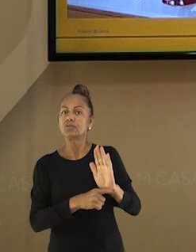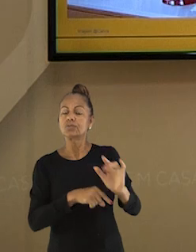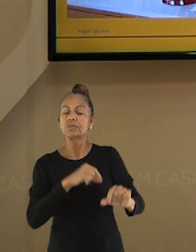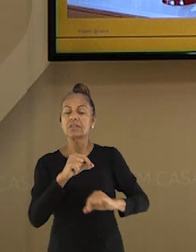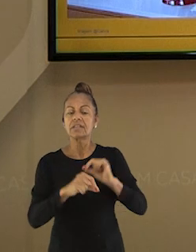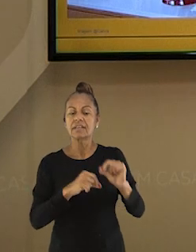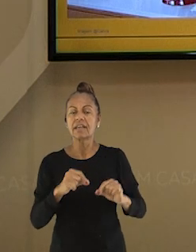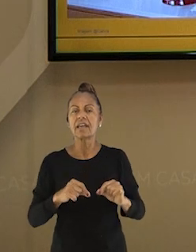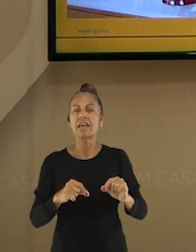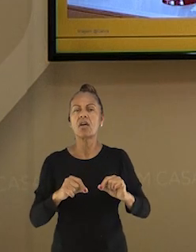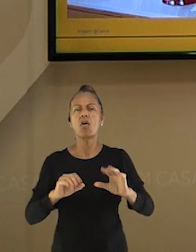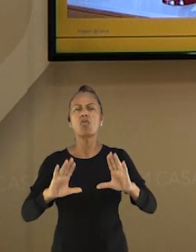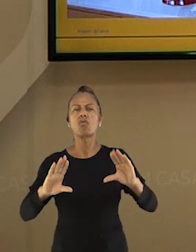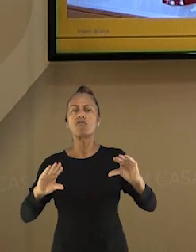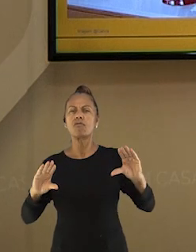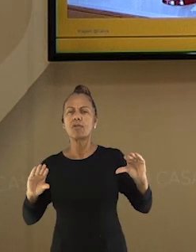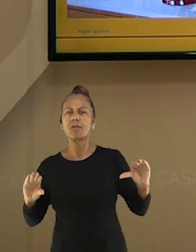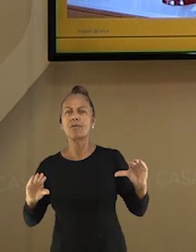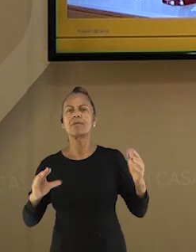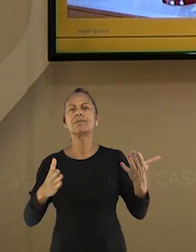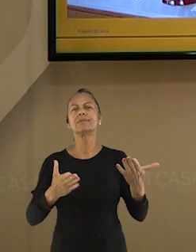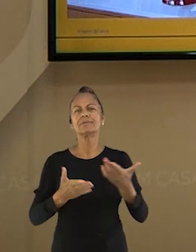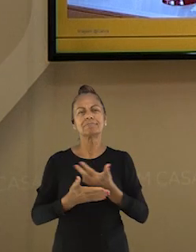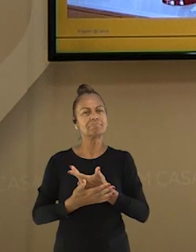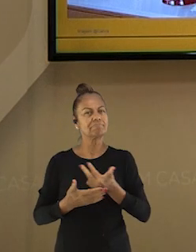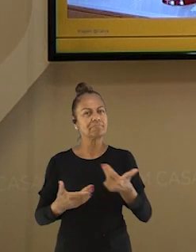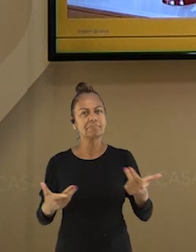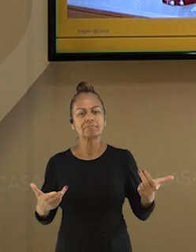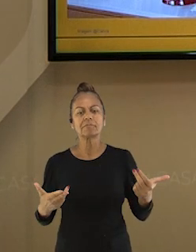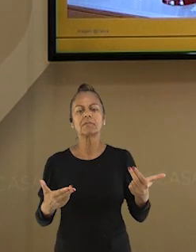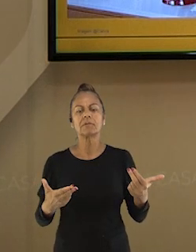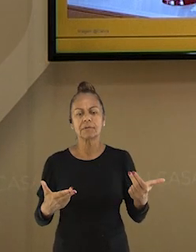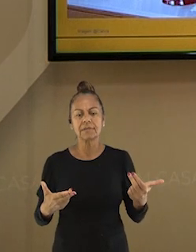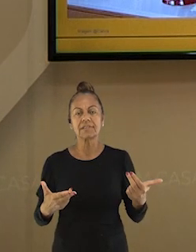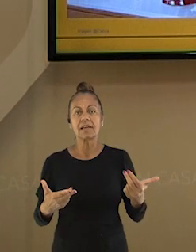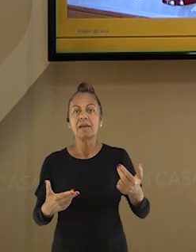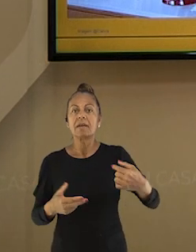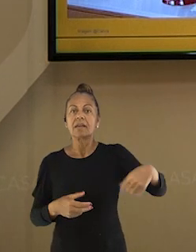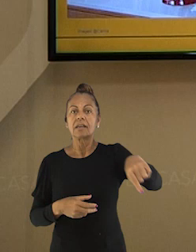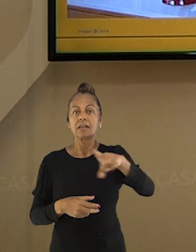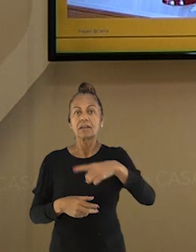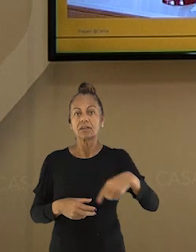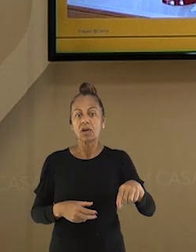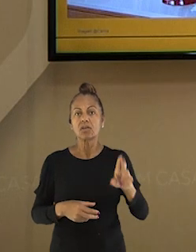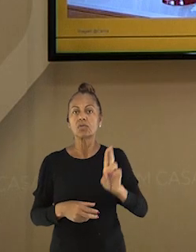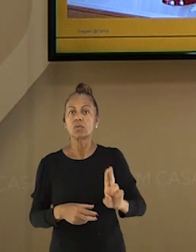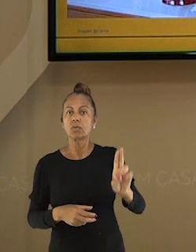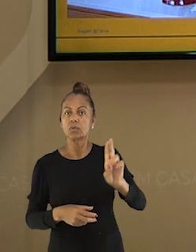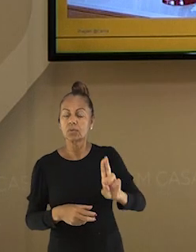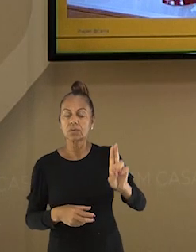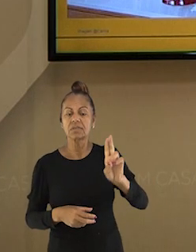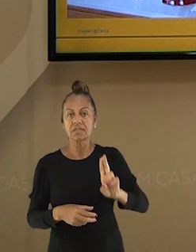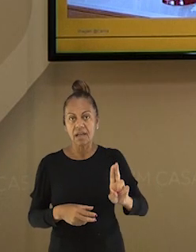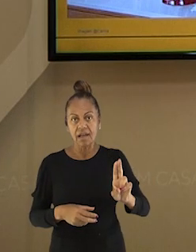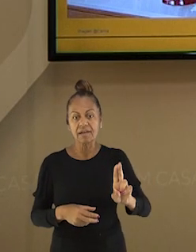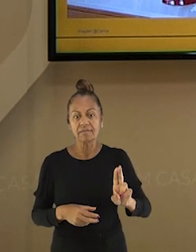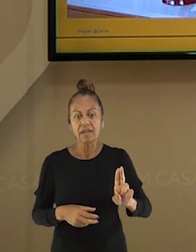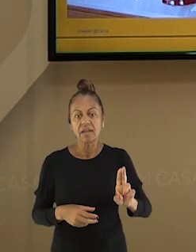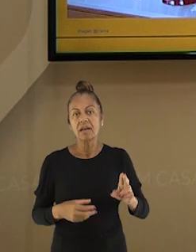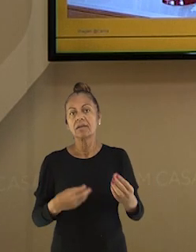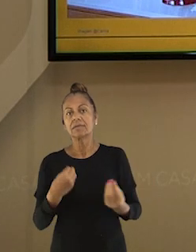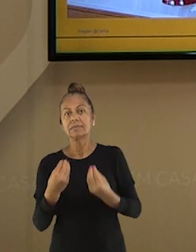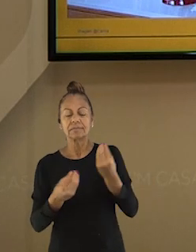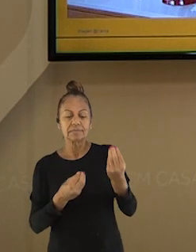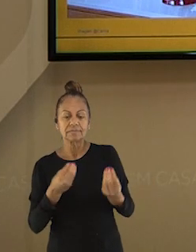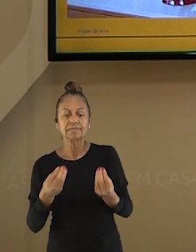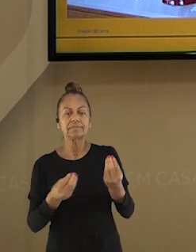e consomem energia elétrica para desenvolver as suas funções. E para usufruirmos desse recurso, temos